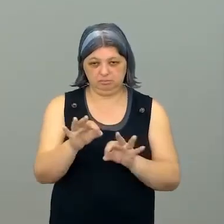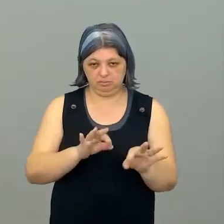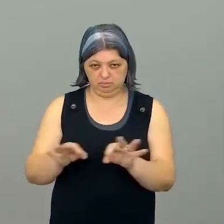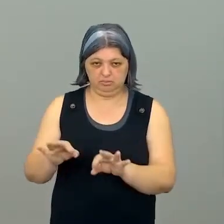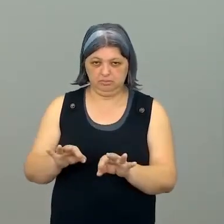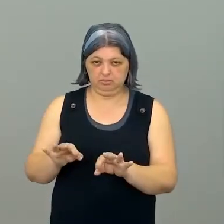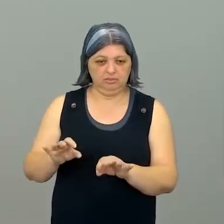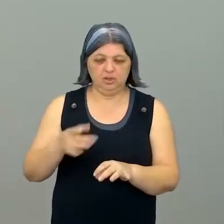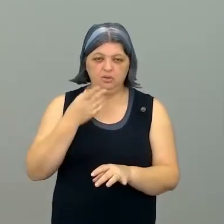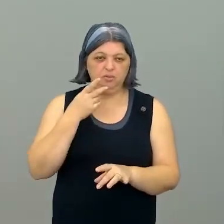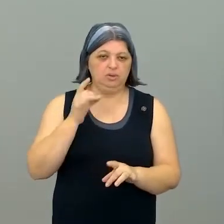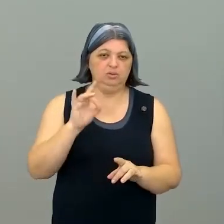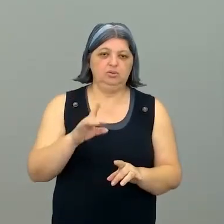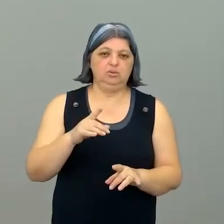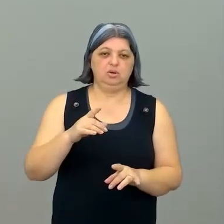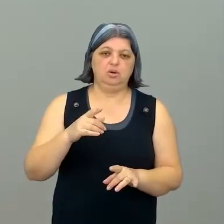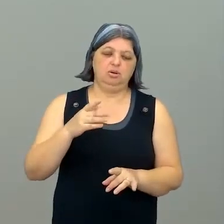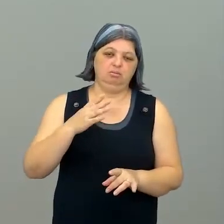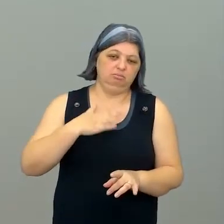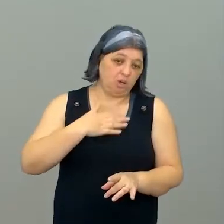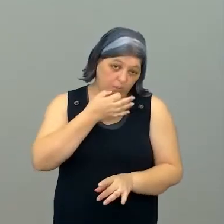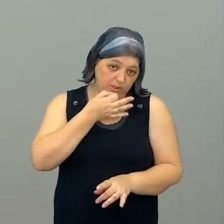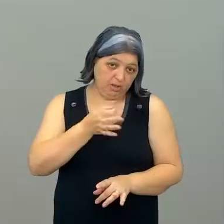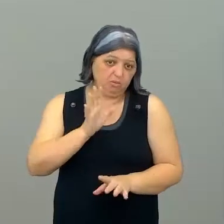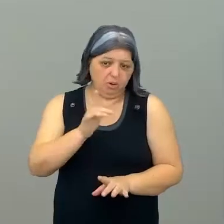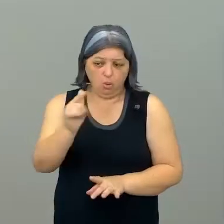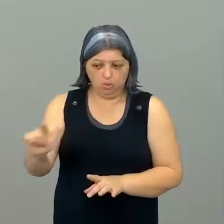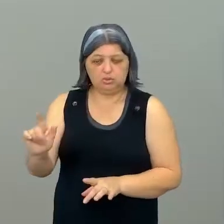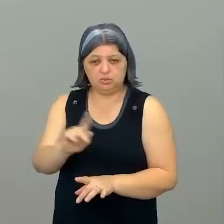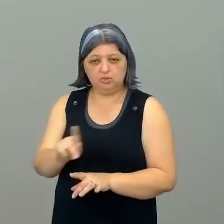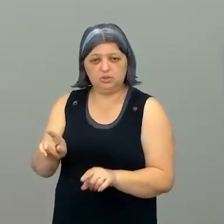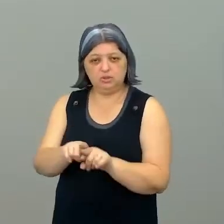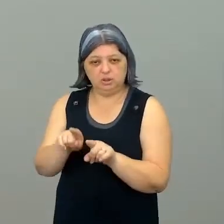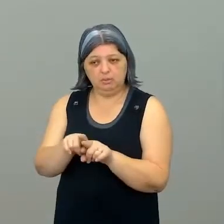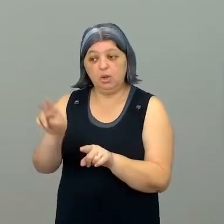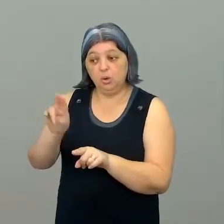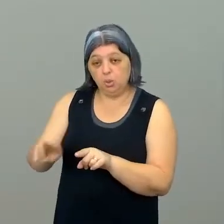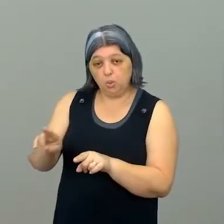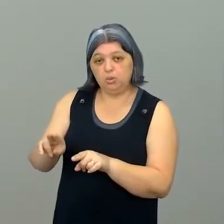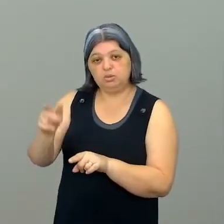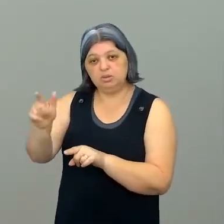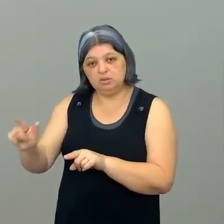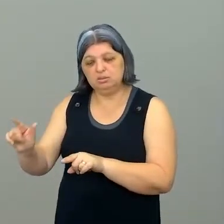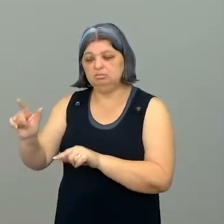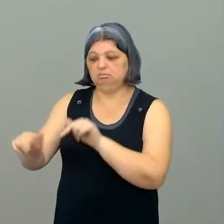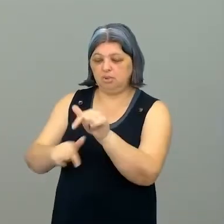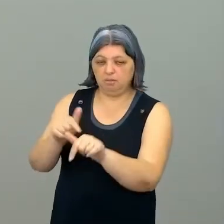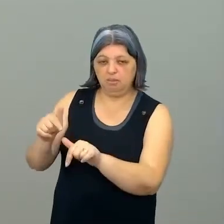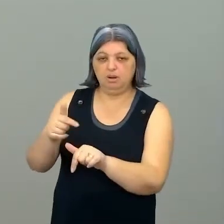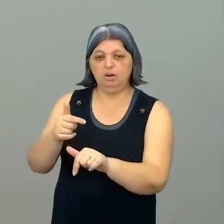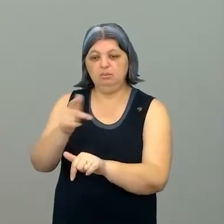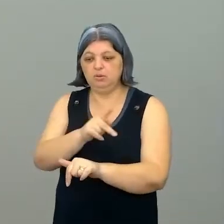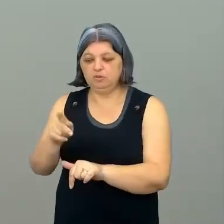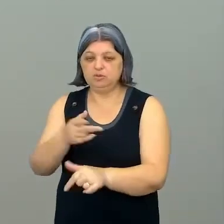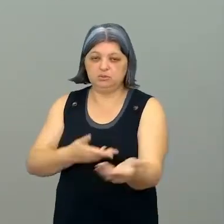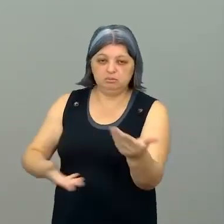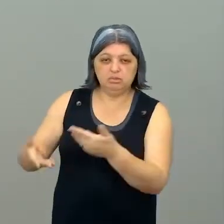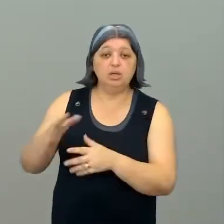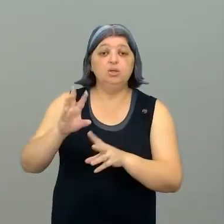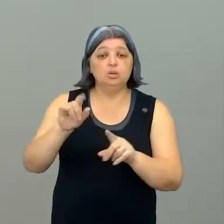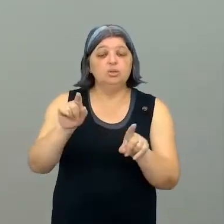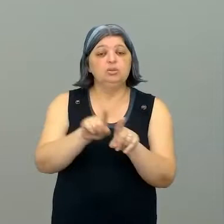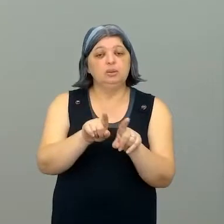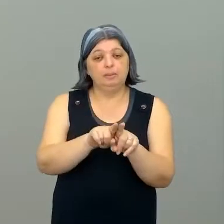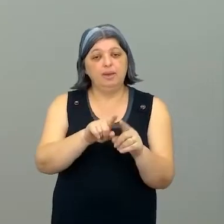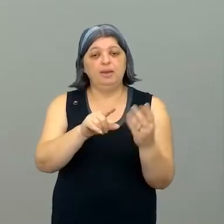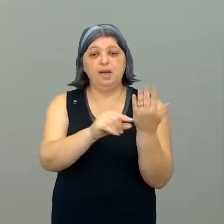acho que eu não falo só por mim, eu falo por todos os professores, a gente usa muito o trabalho de outras pessoas, né? Todos esses autores que a gente fala